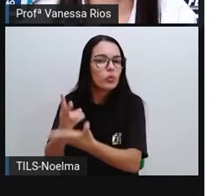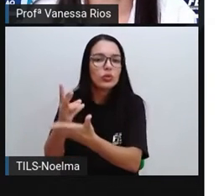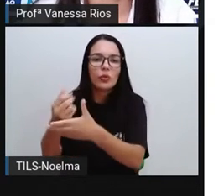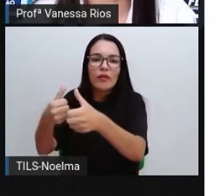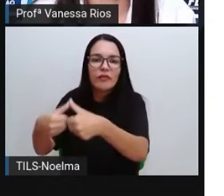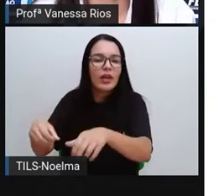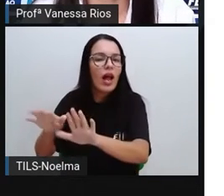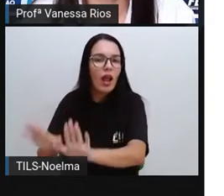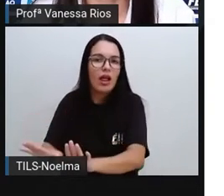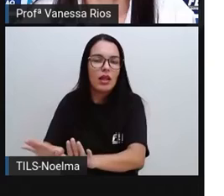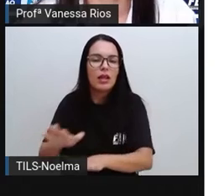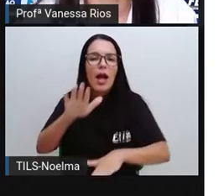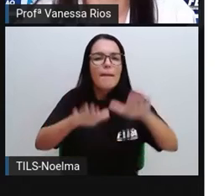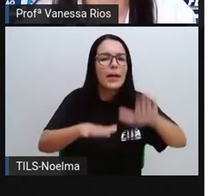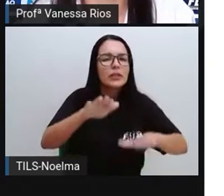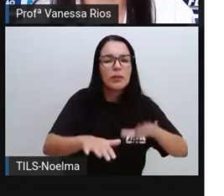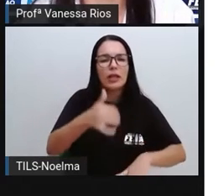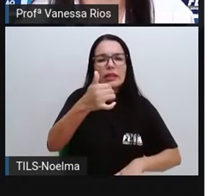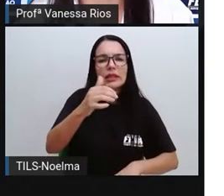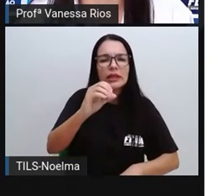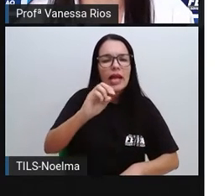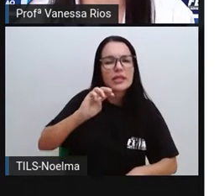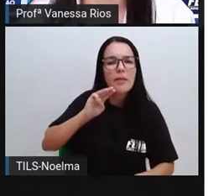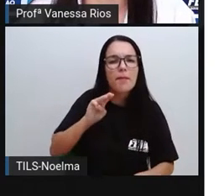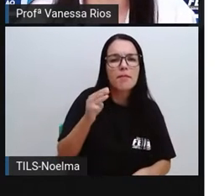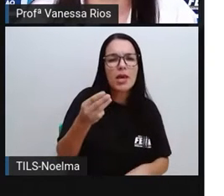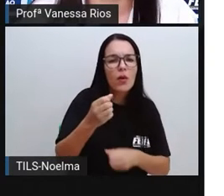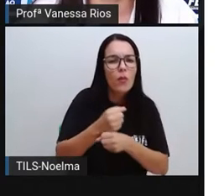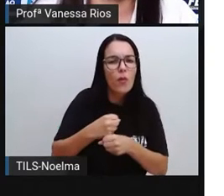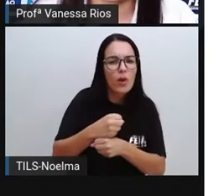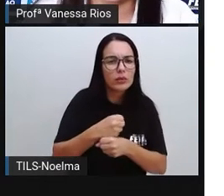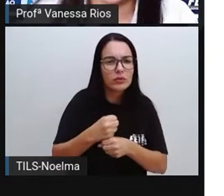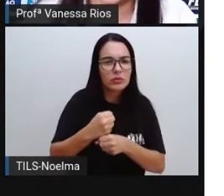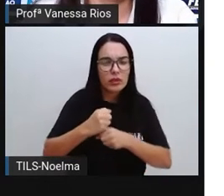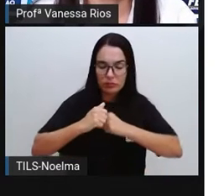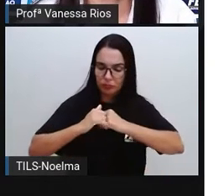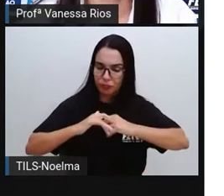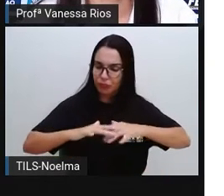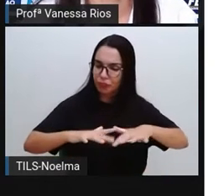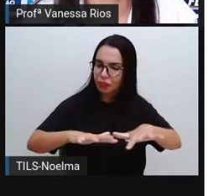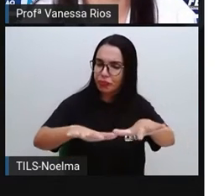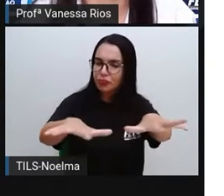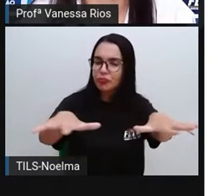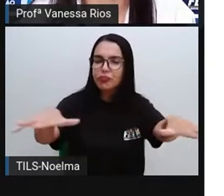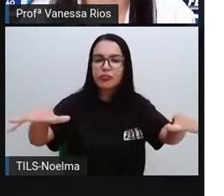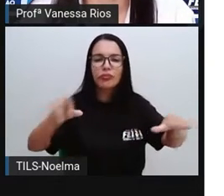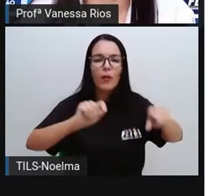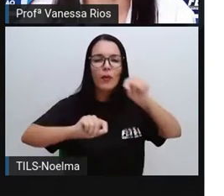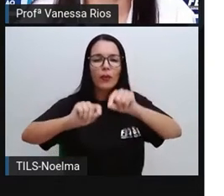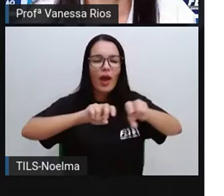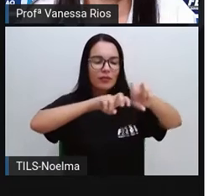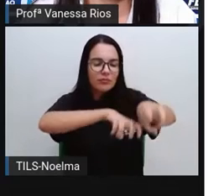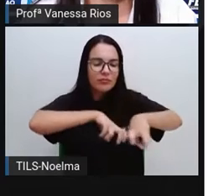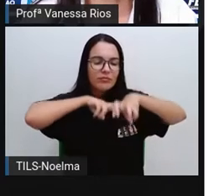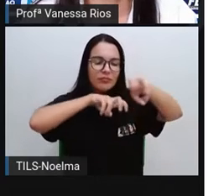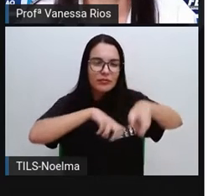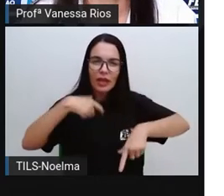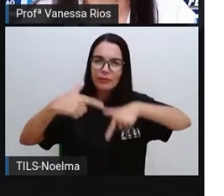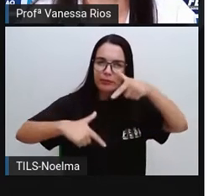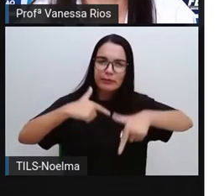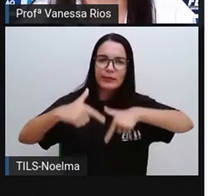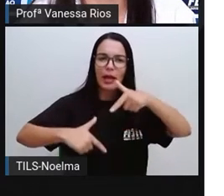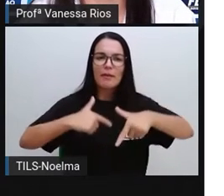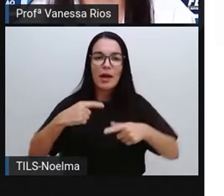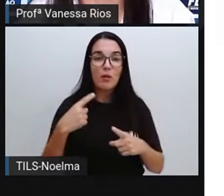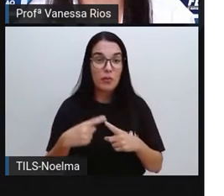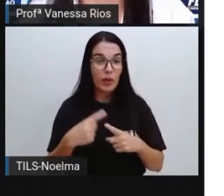Há dez mil anos, iniciou-se a atividade agrícola, que se espalhou pelo mundo. A agricultura